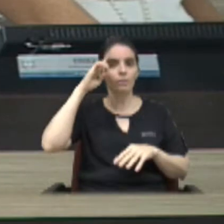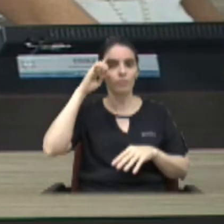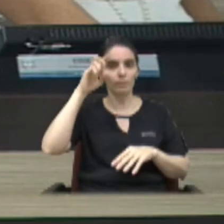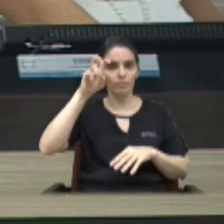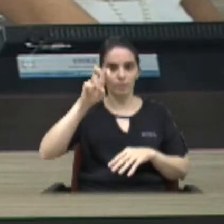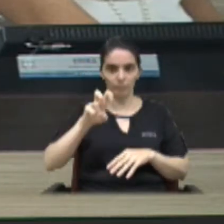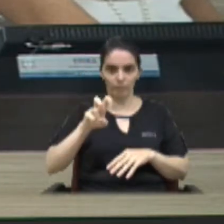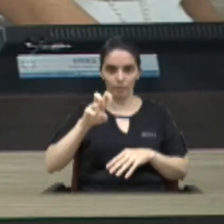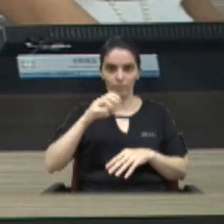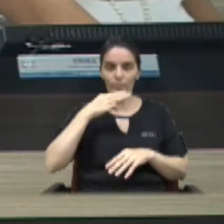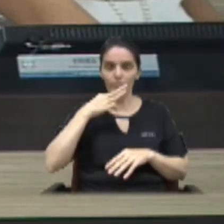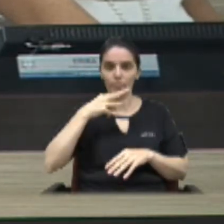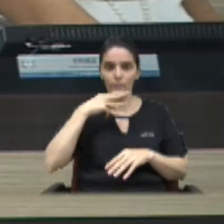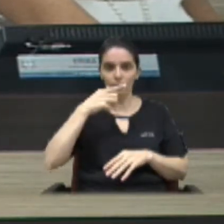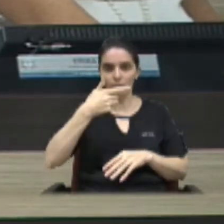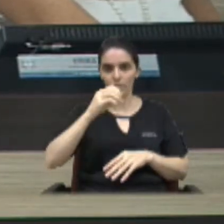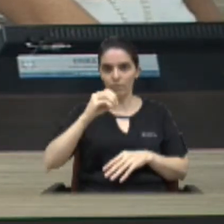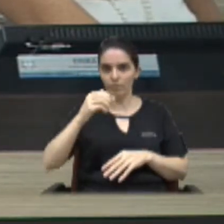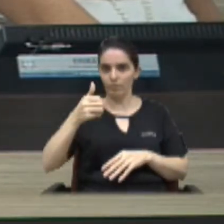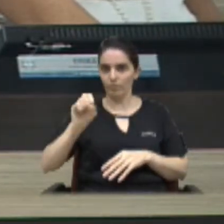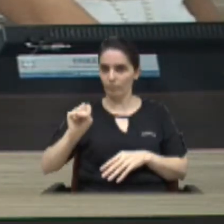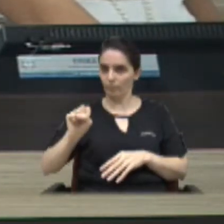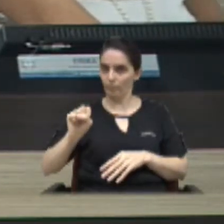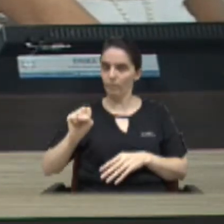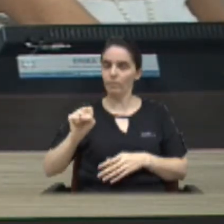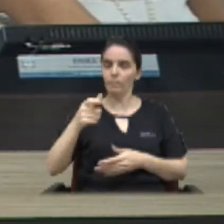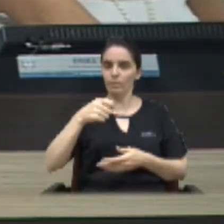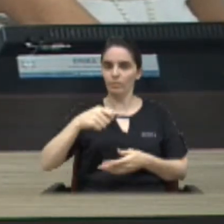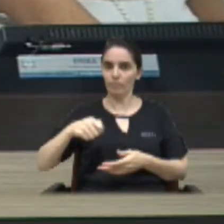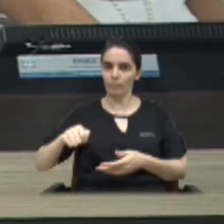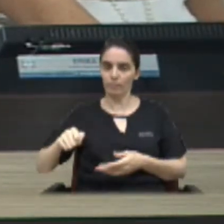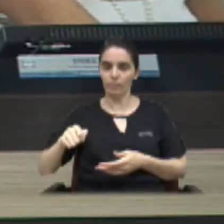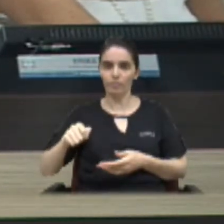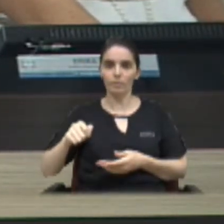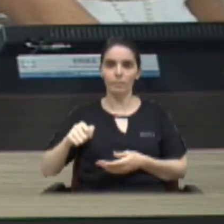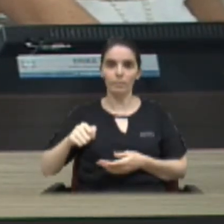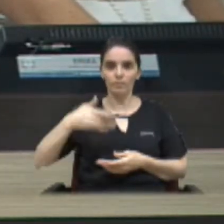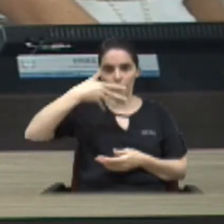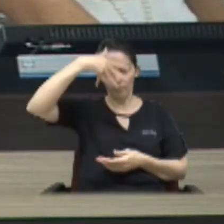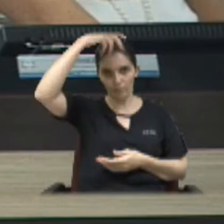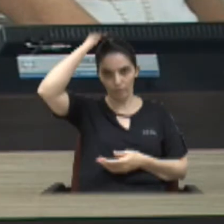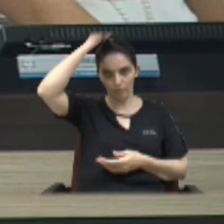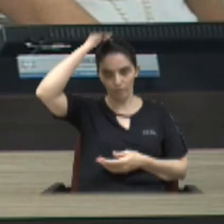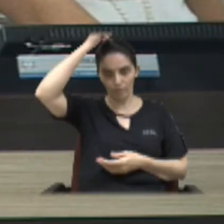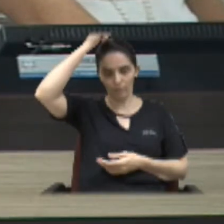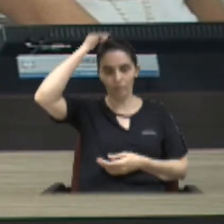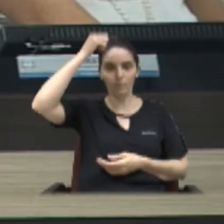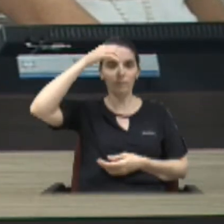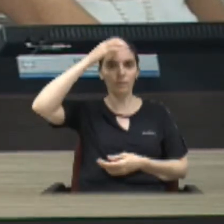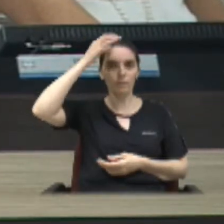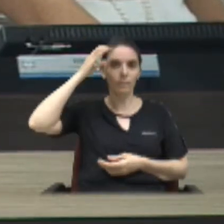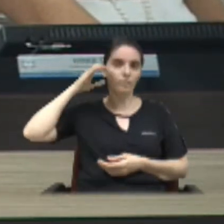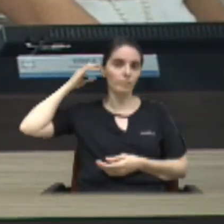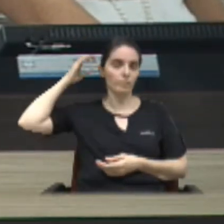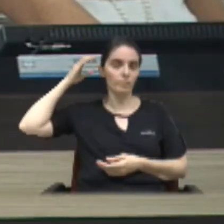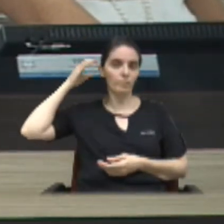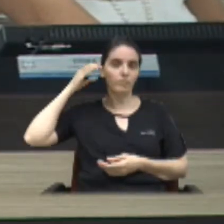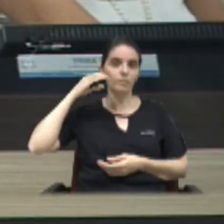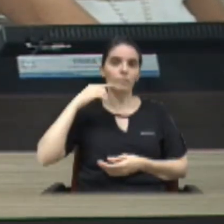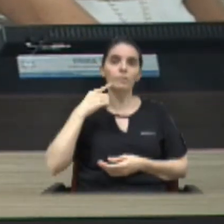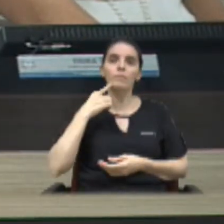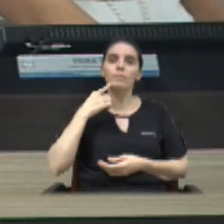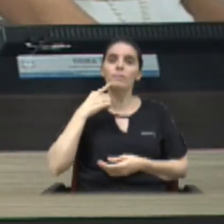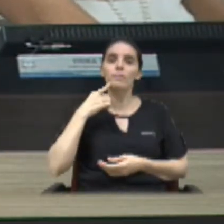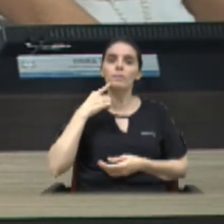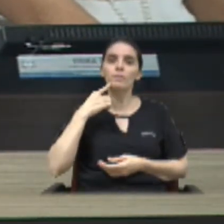5 de março de 2018 segue assinada pelo vereador Antônio Franco de Moraes Carolina de Moraes Pontes Claudemir